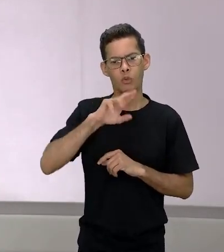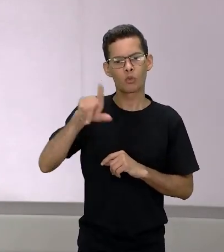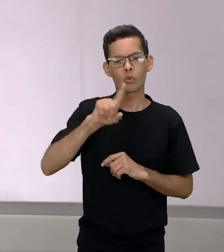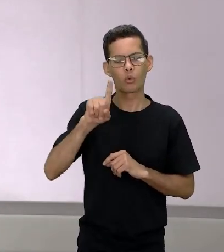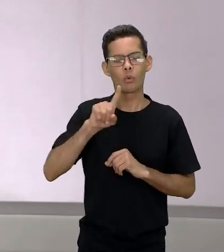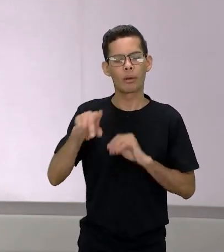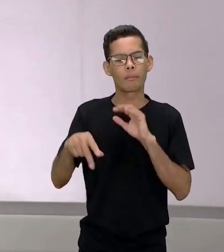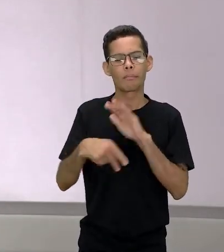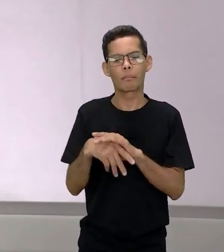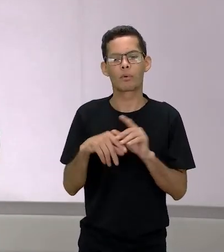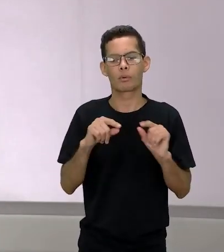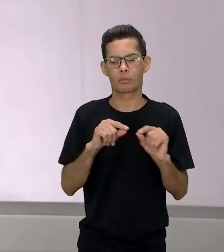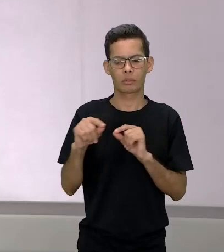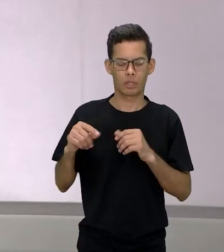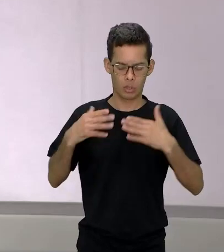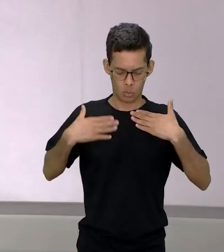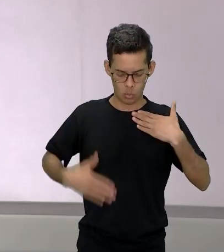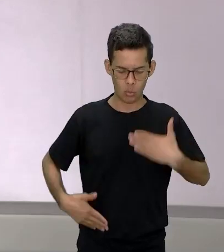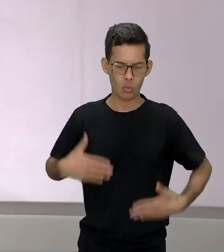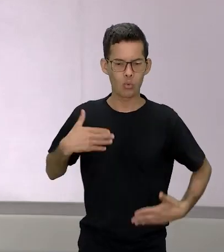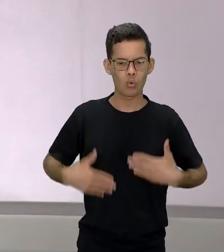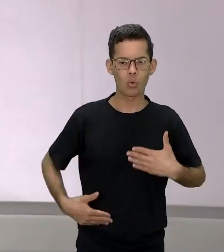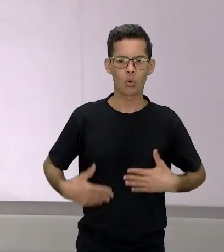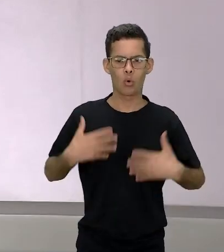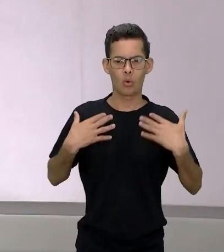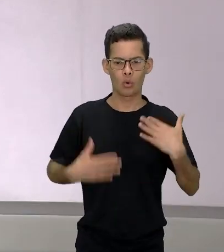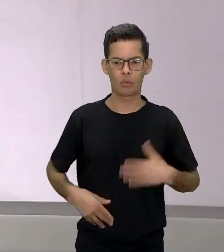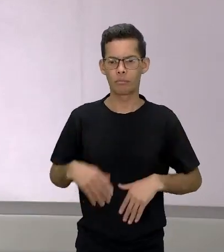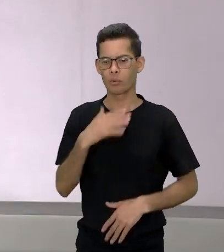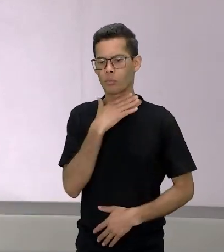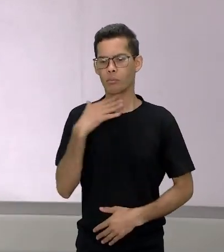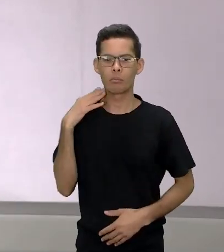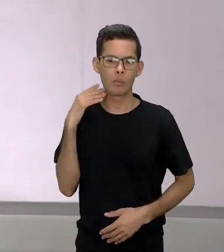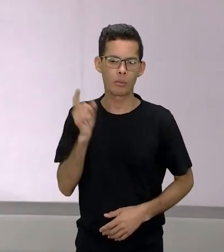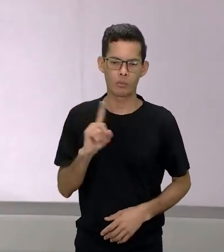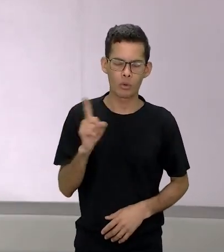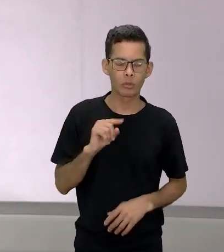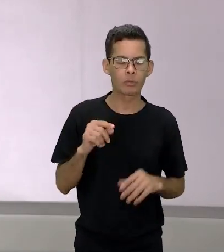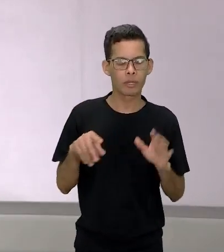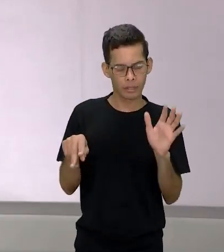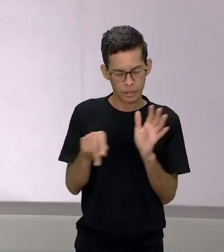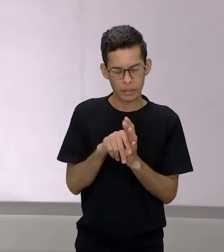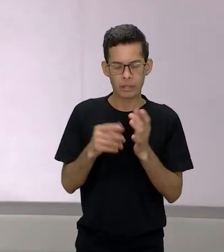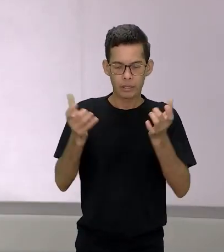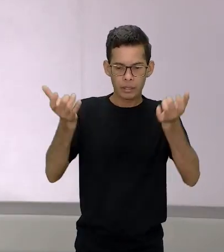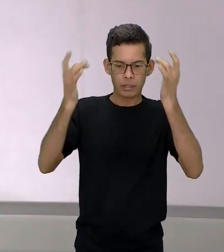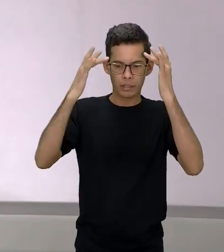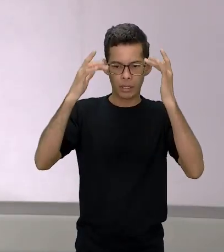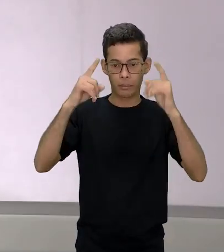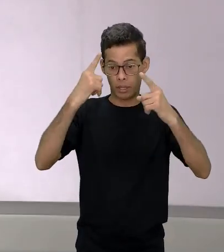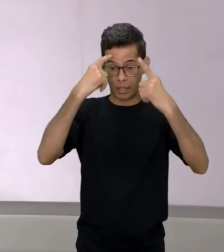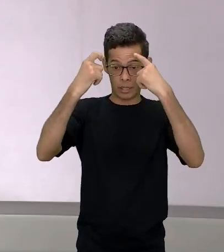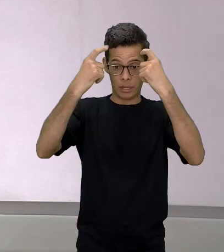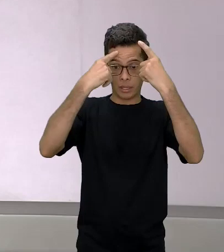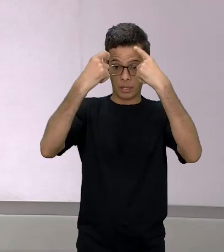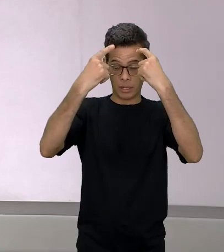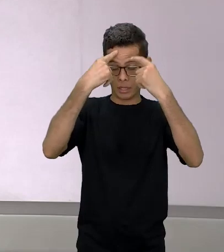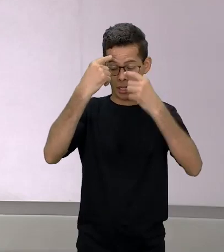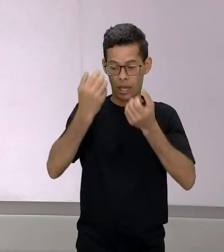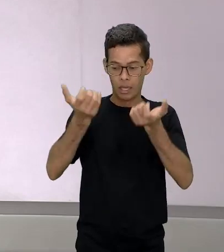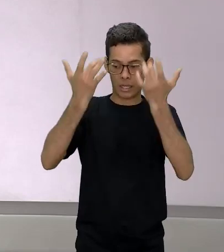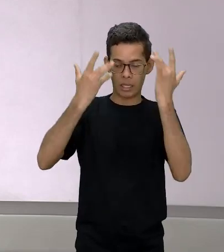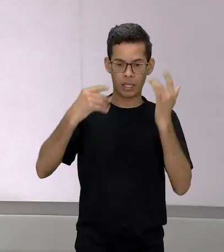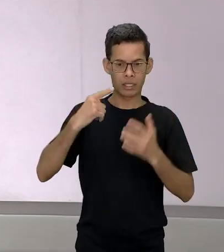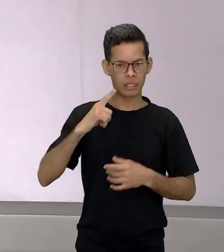não só o corpo físico morto mas também que as ideias que toda a existência dela que toda a ancestralidade